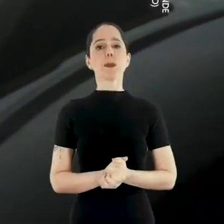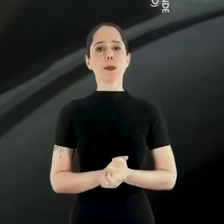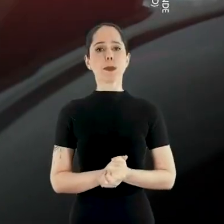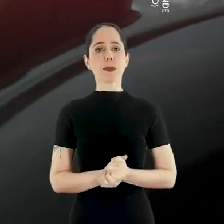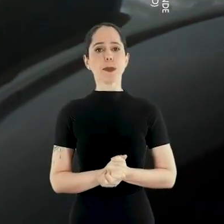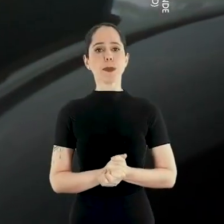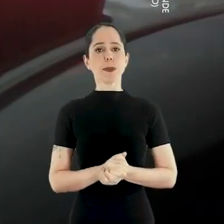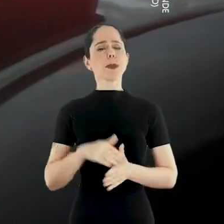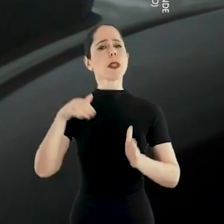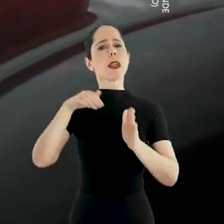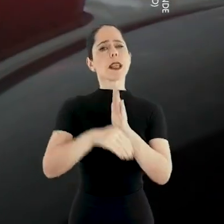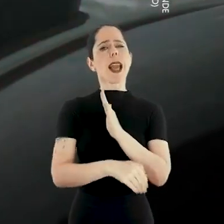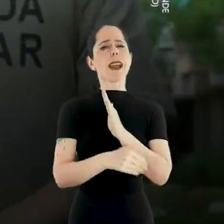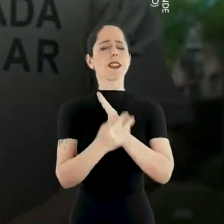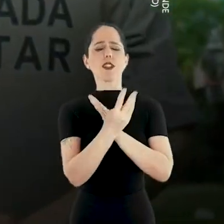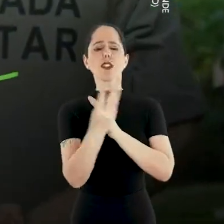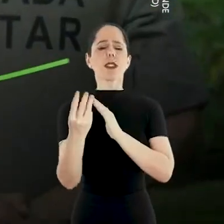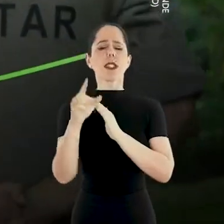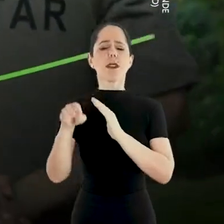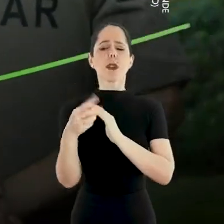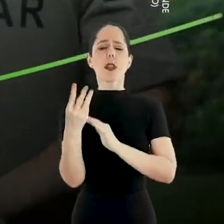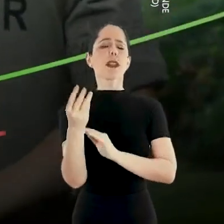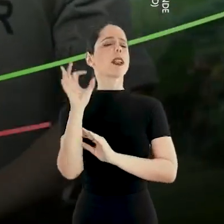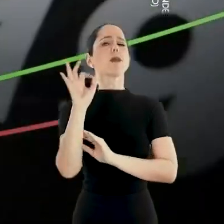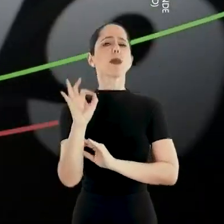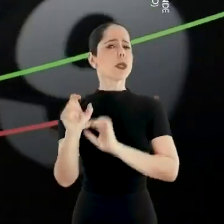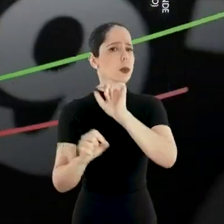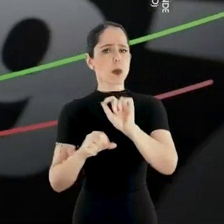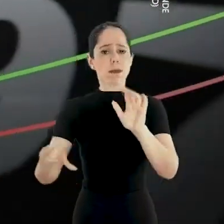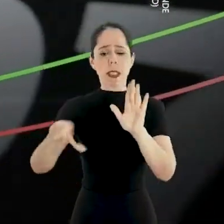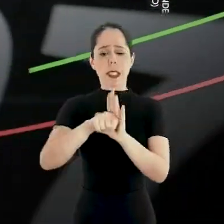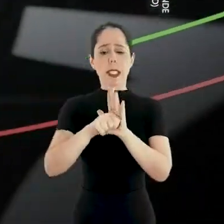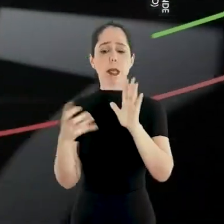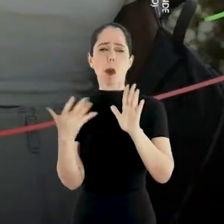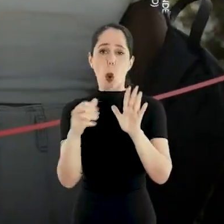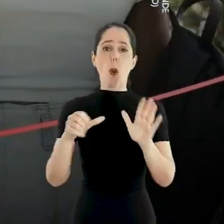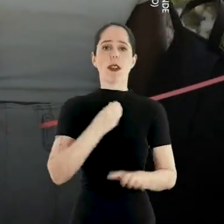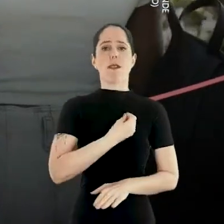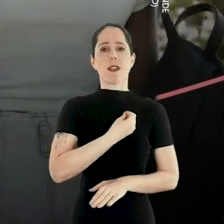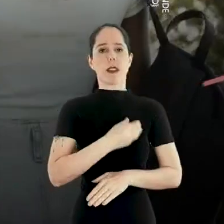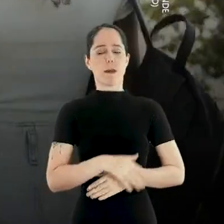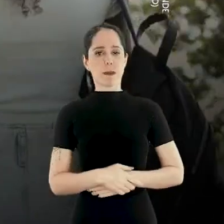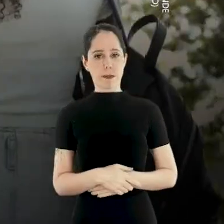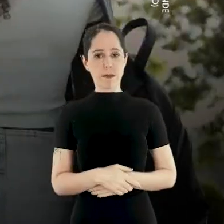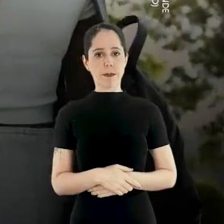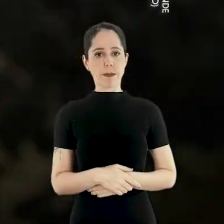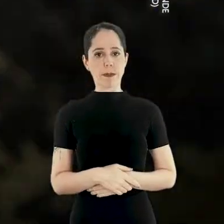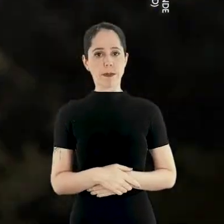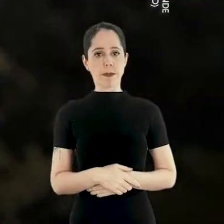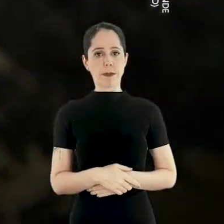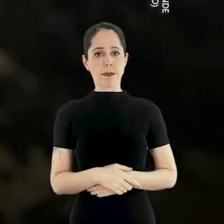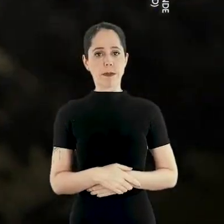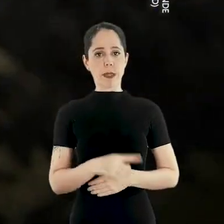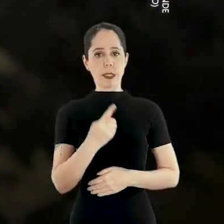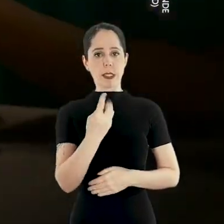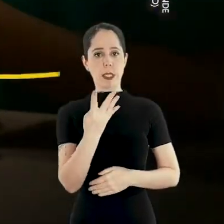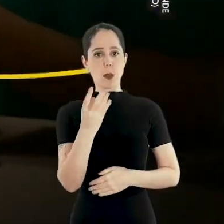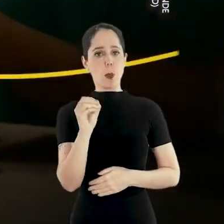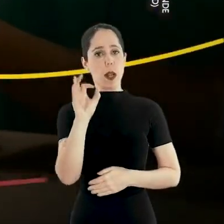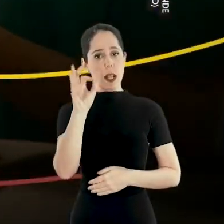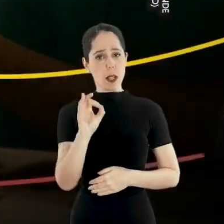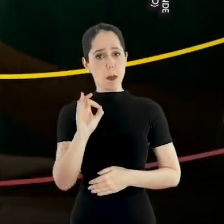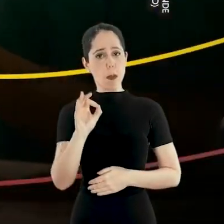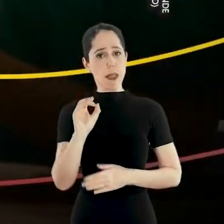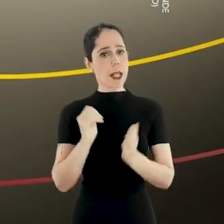Queda de 33,3% nos crimes contra a vida 140%